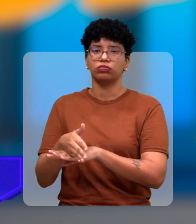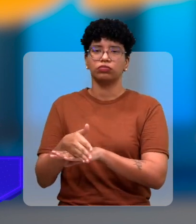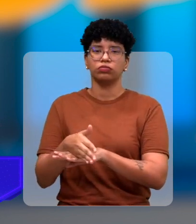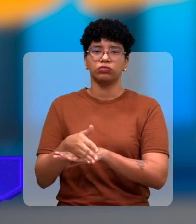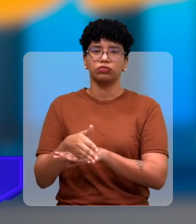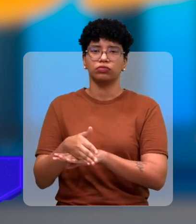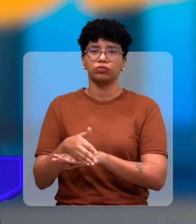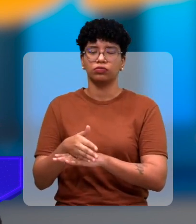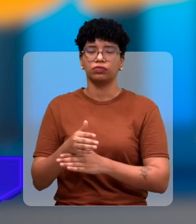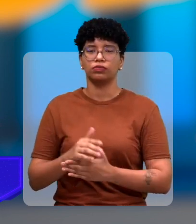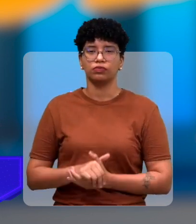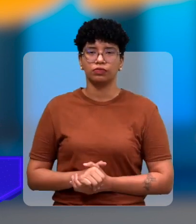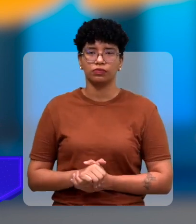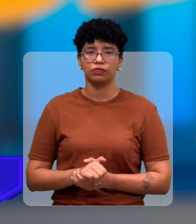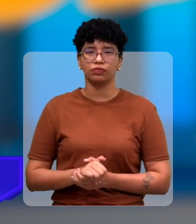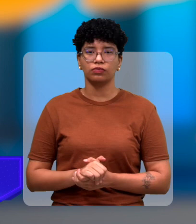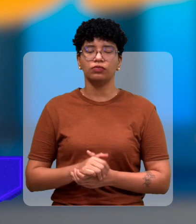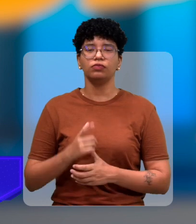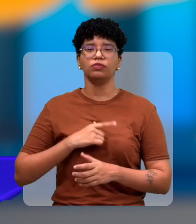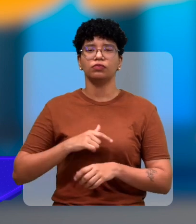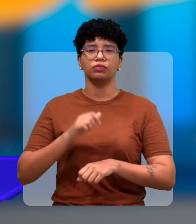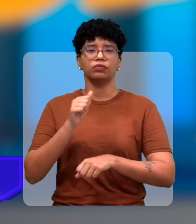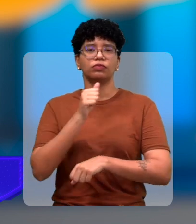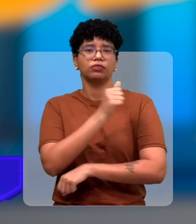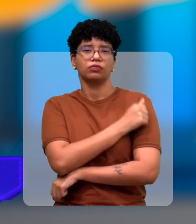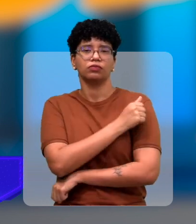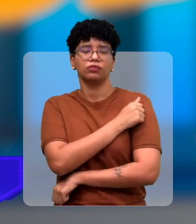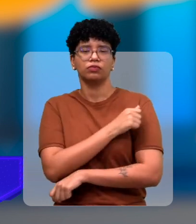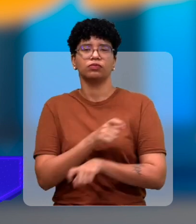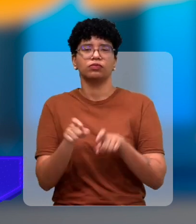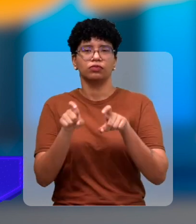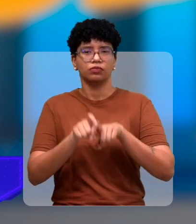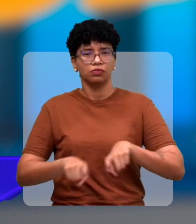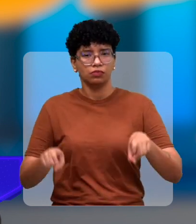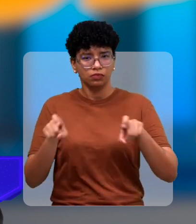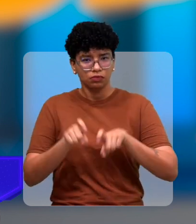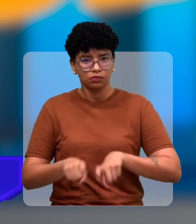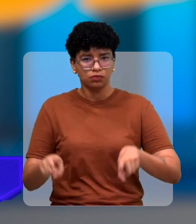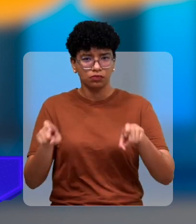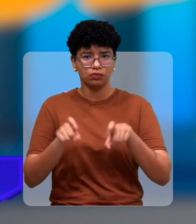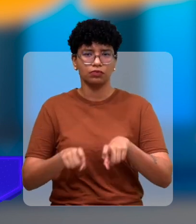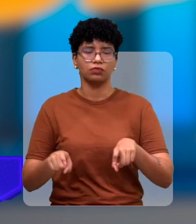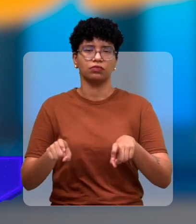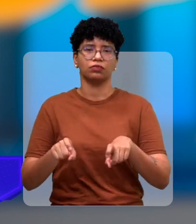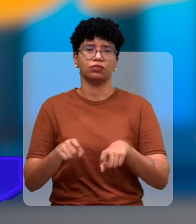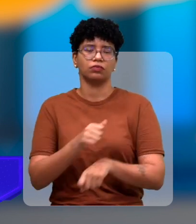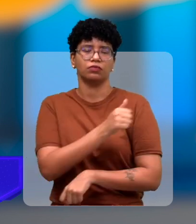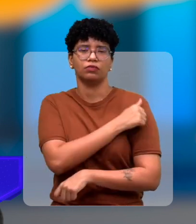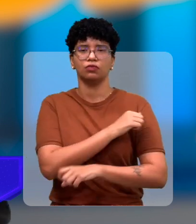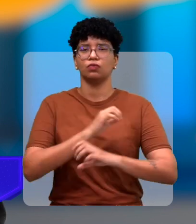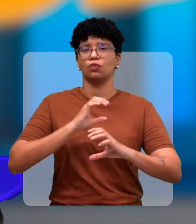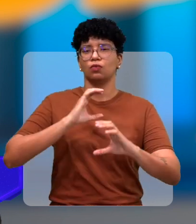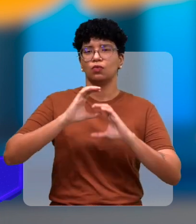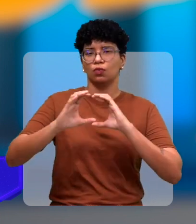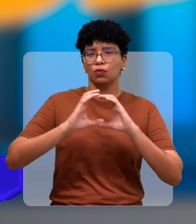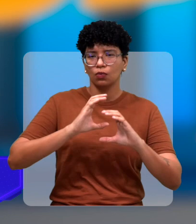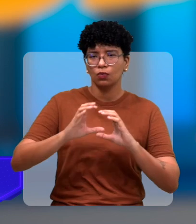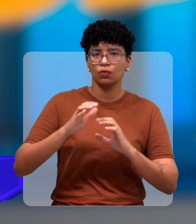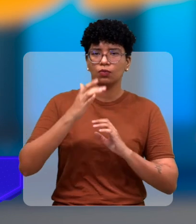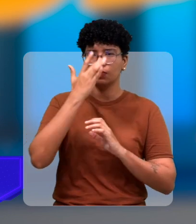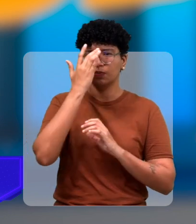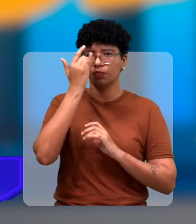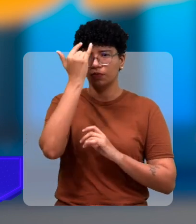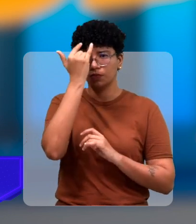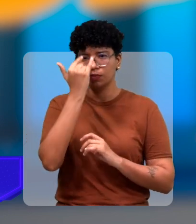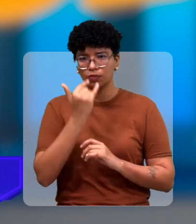oferece aula de informática, ela oferece aula de comunicação,